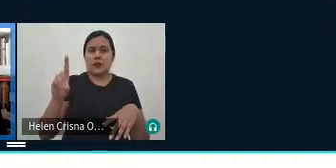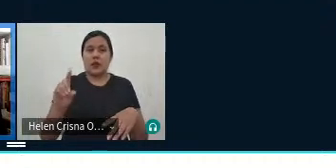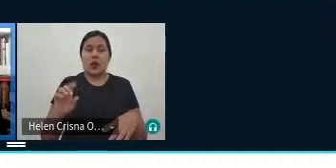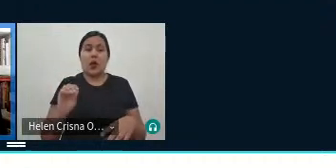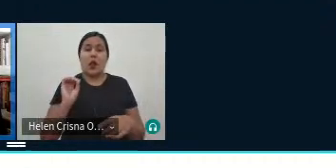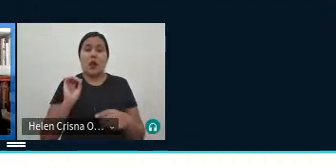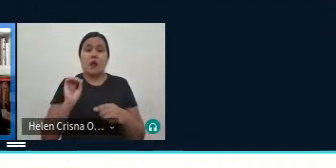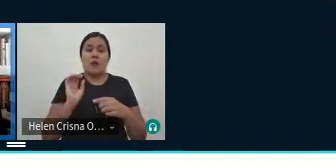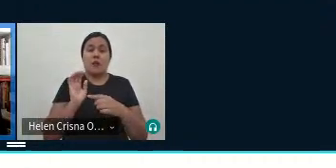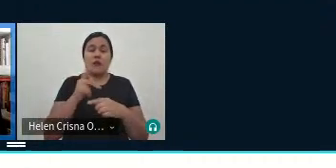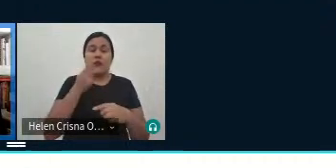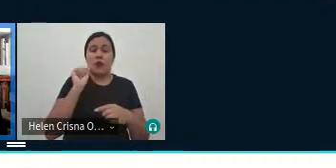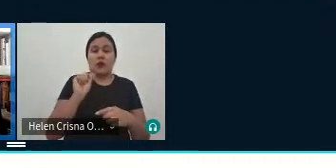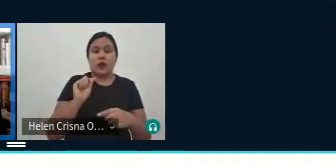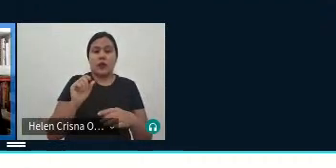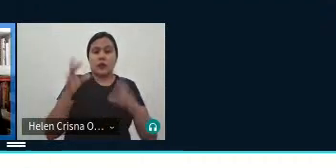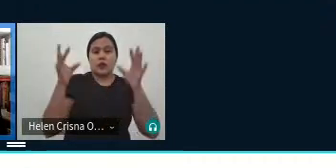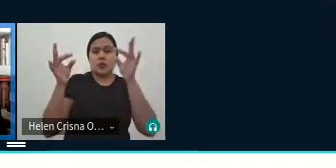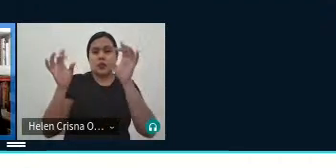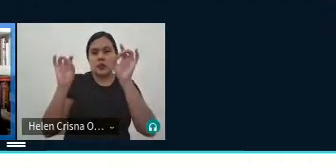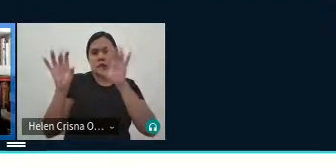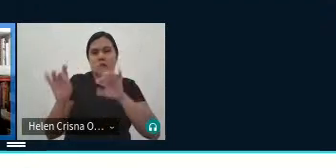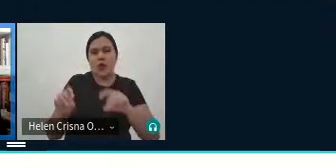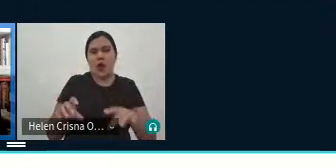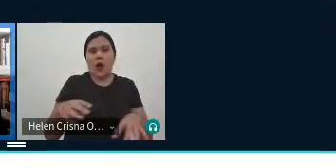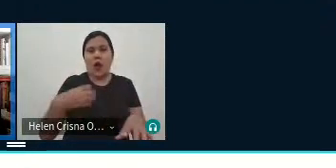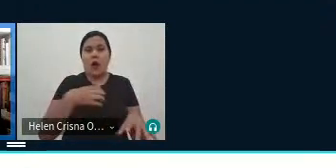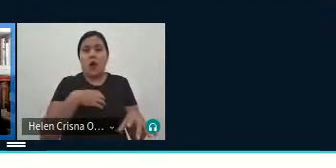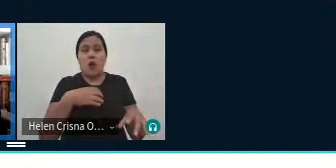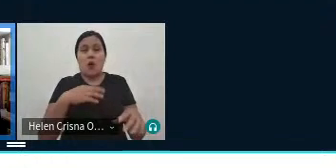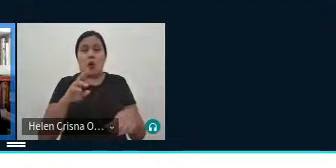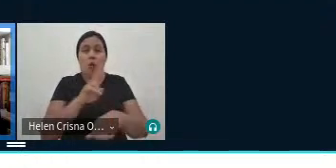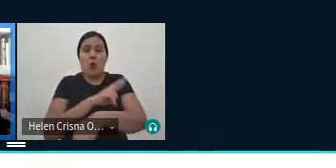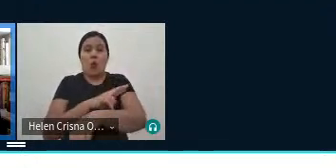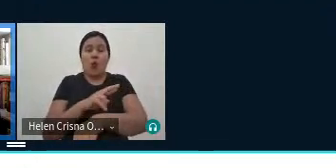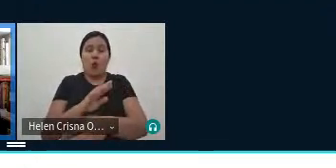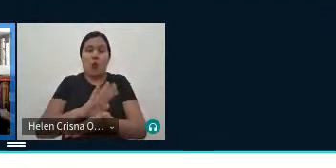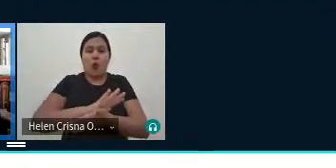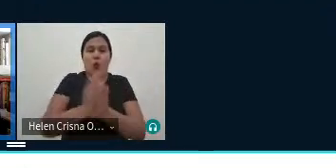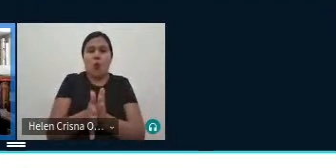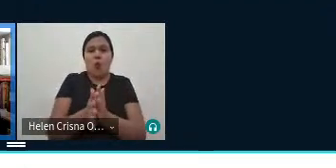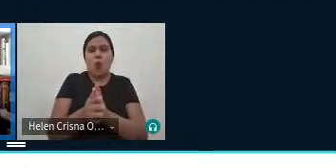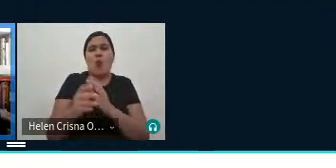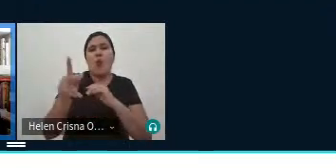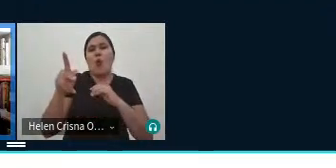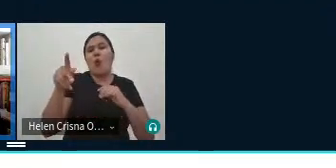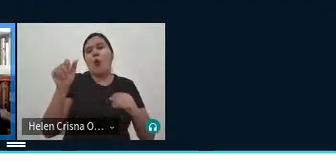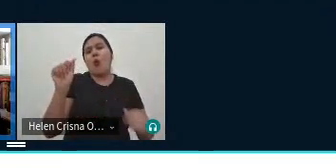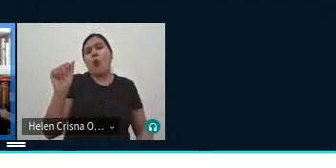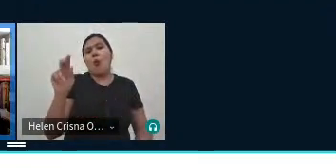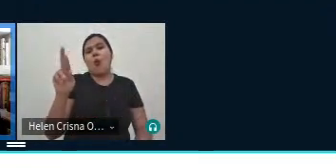trata especificamente da forma pela qual o racismo o patriarcalismo